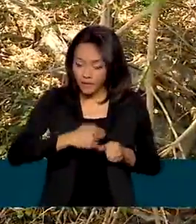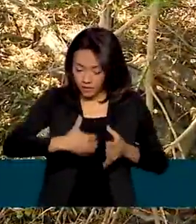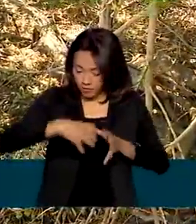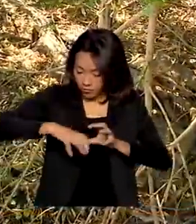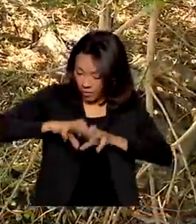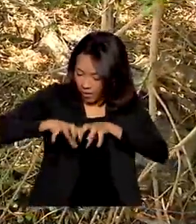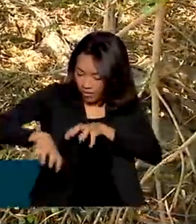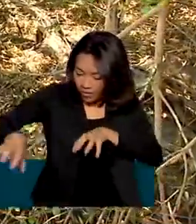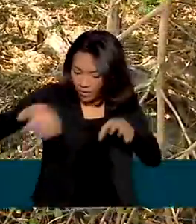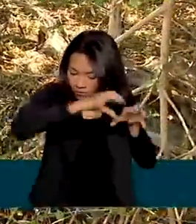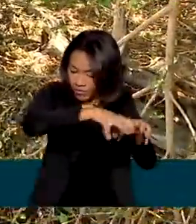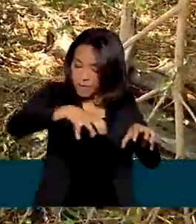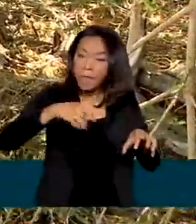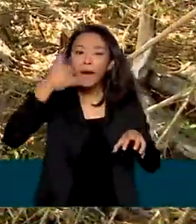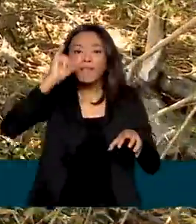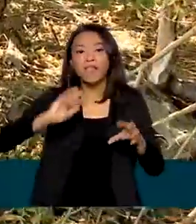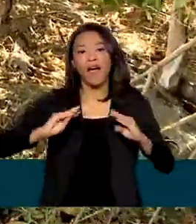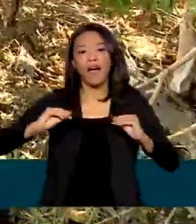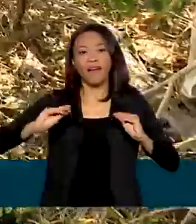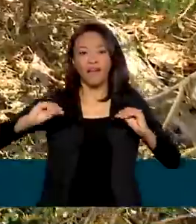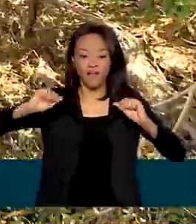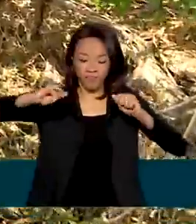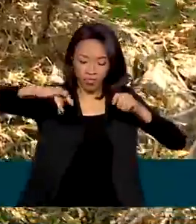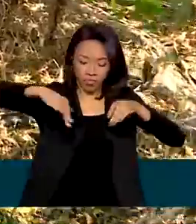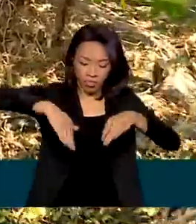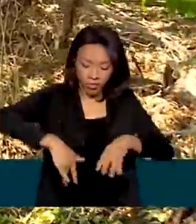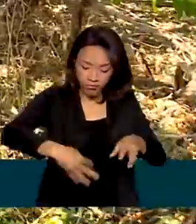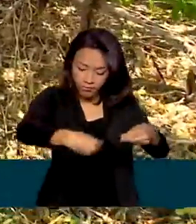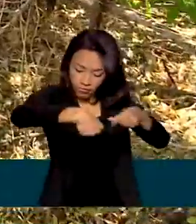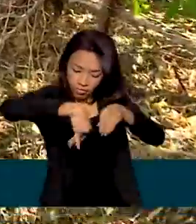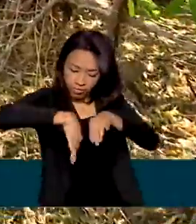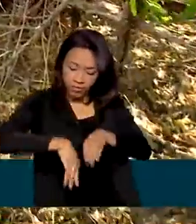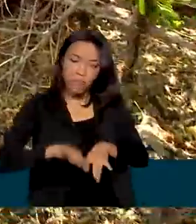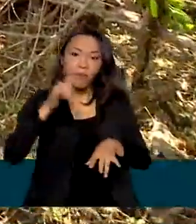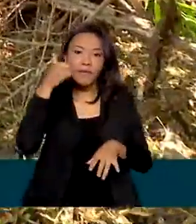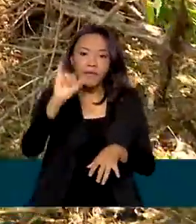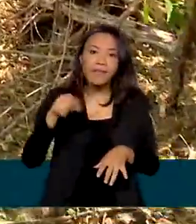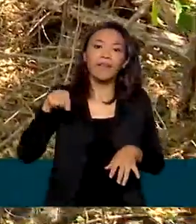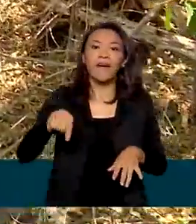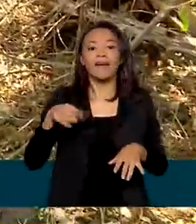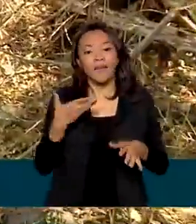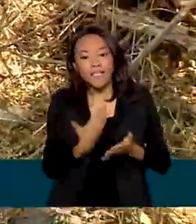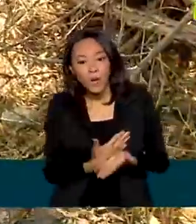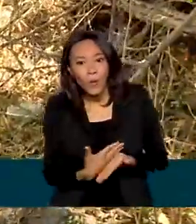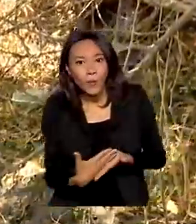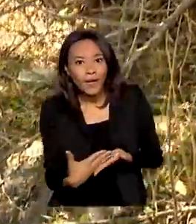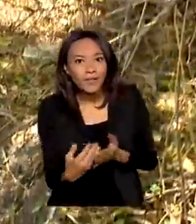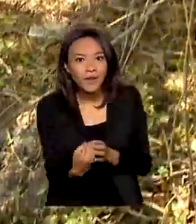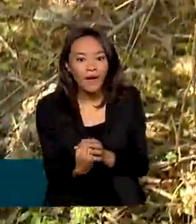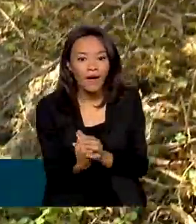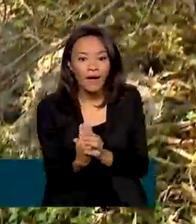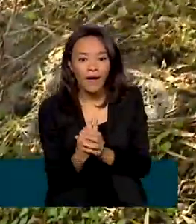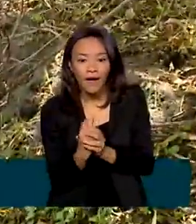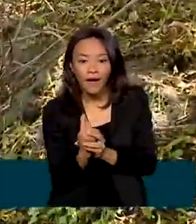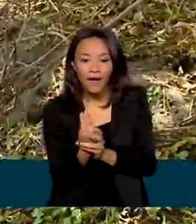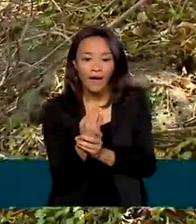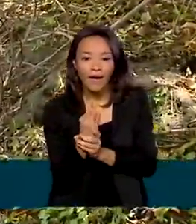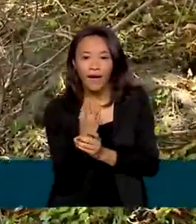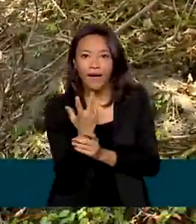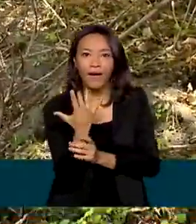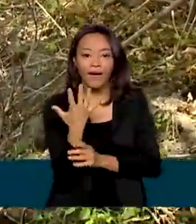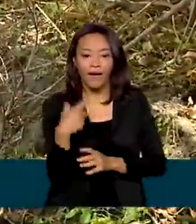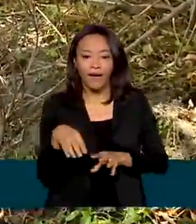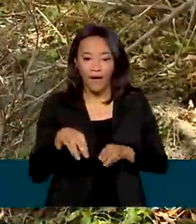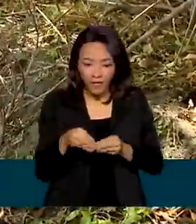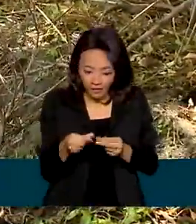o assoreamento e bastou o homem ajudar um pouquinho para a natureza dar as suas primeiras respostas. A terra, abaixando